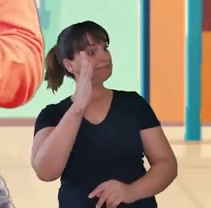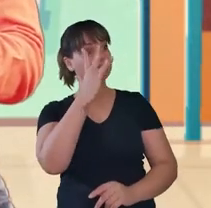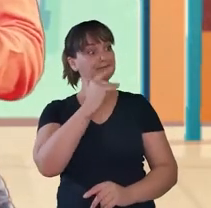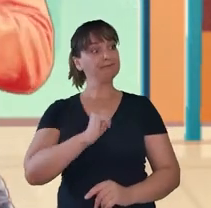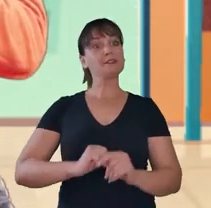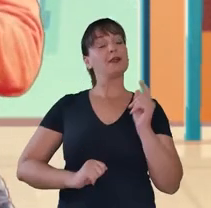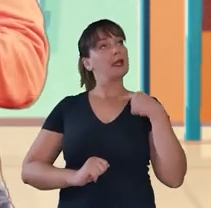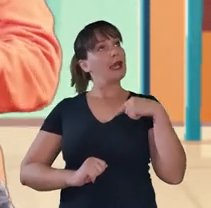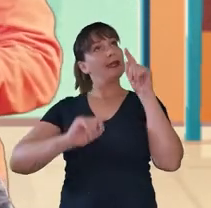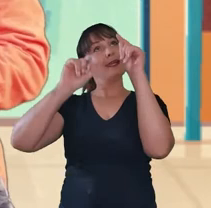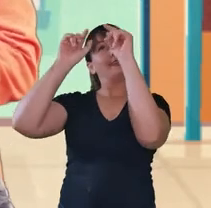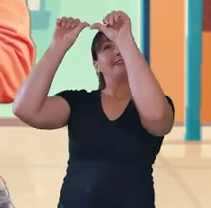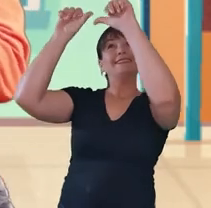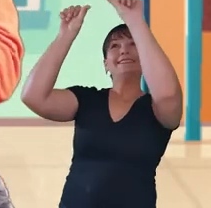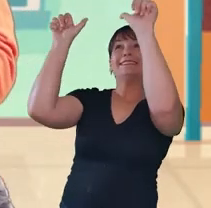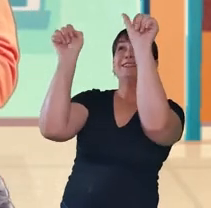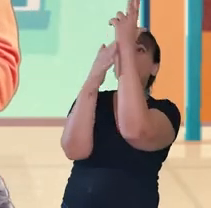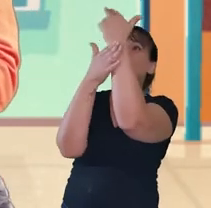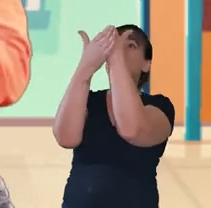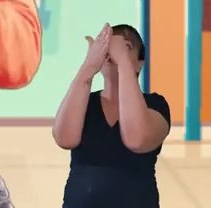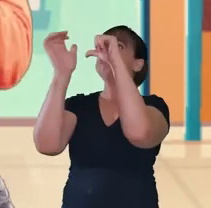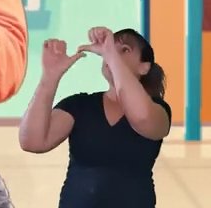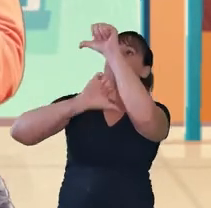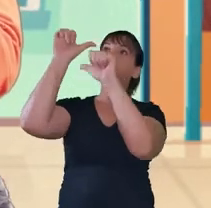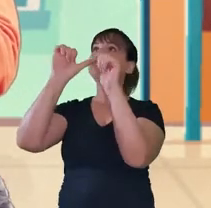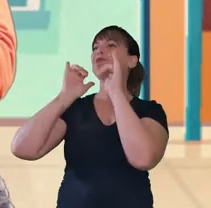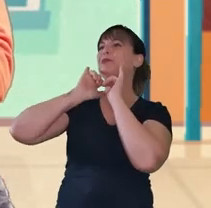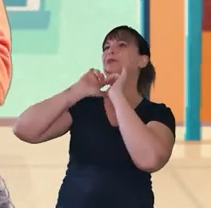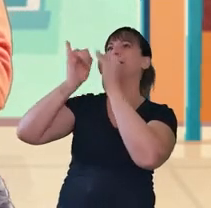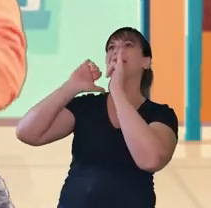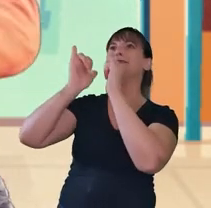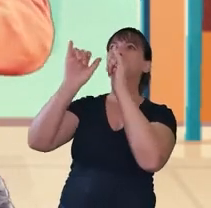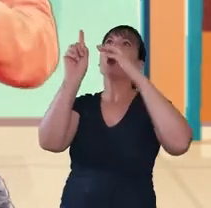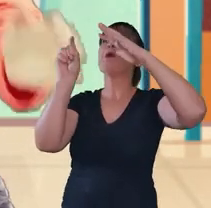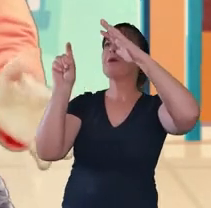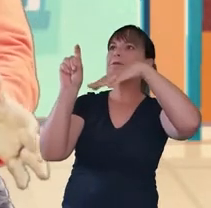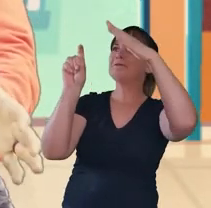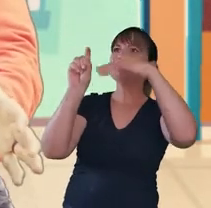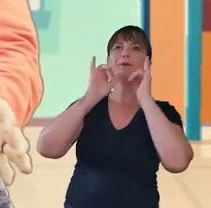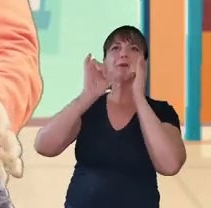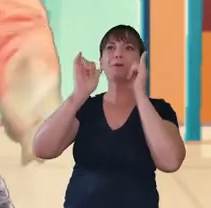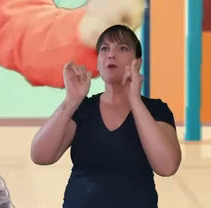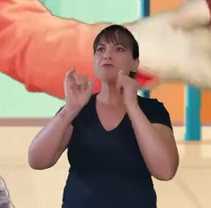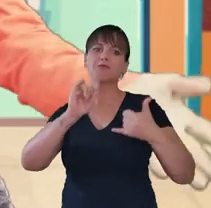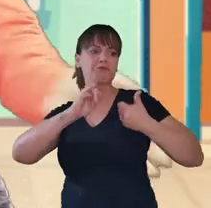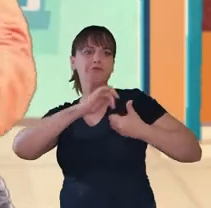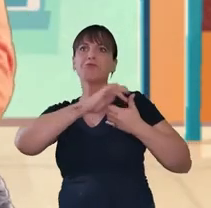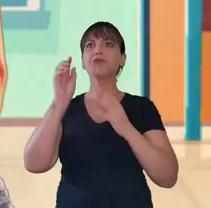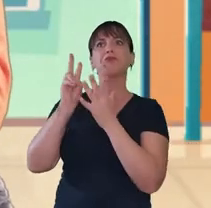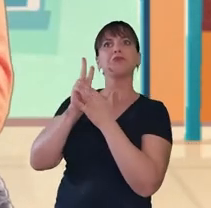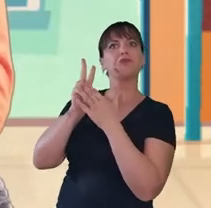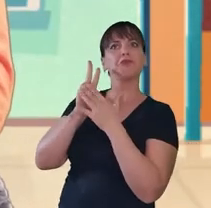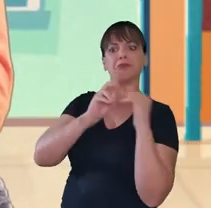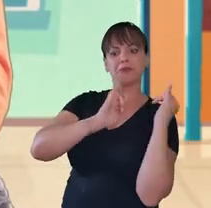céu viravam histórias, lendas, contadas pelos pajés, pelos mais velhos da aldeia, aos mais